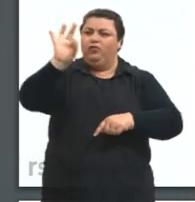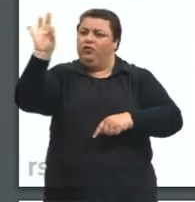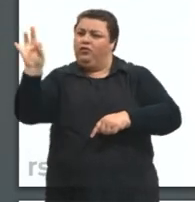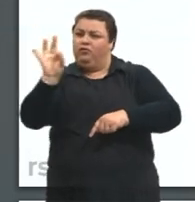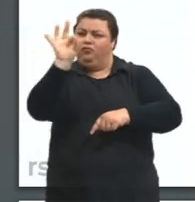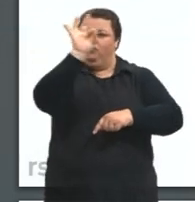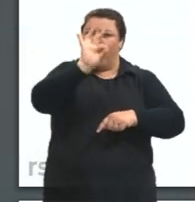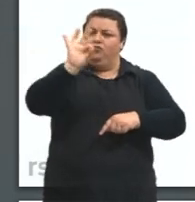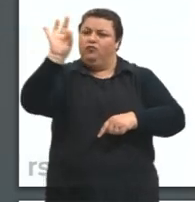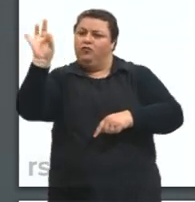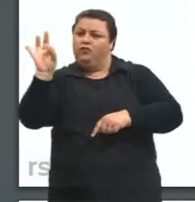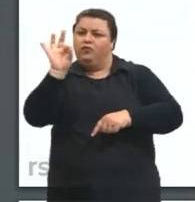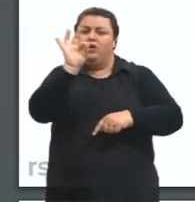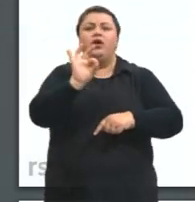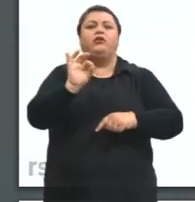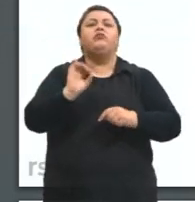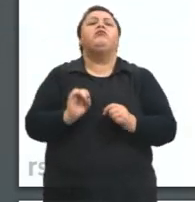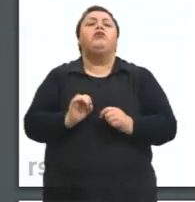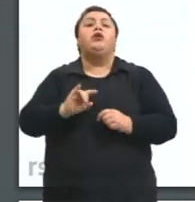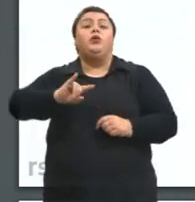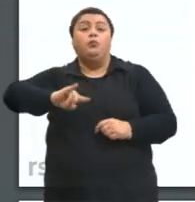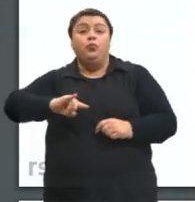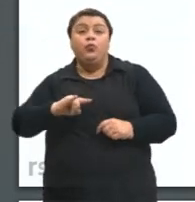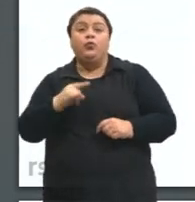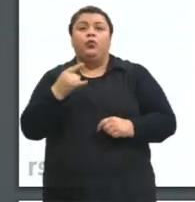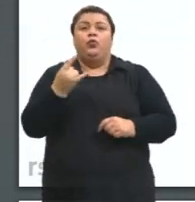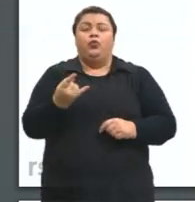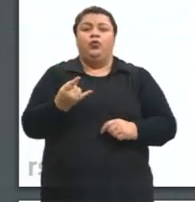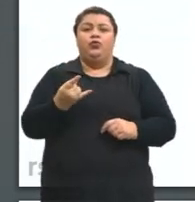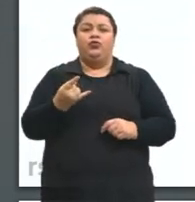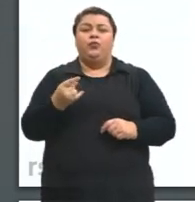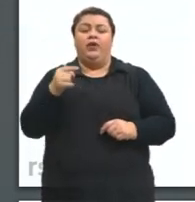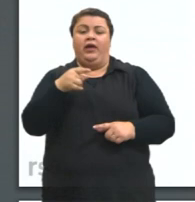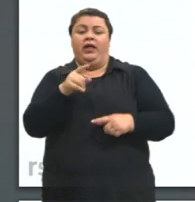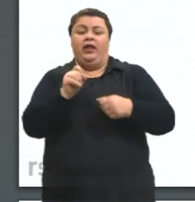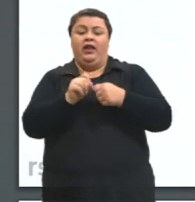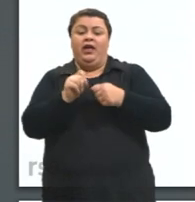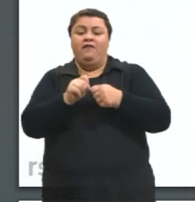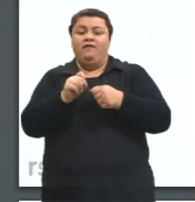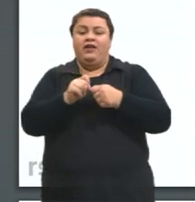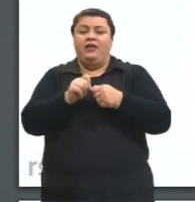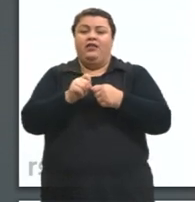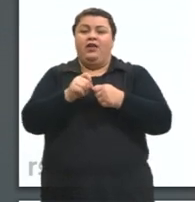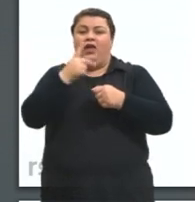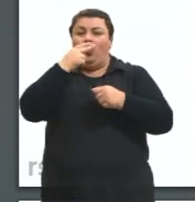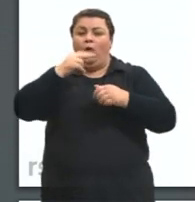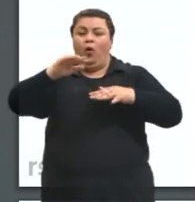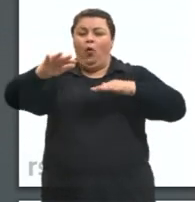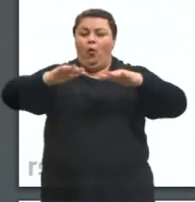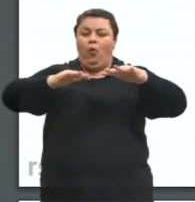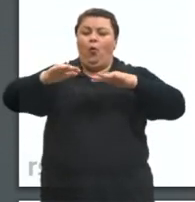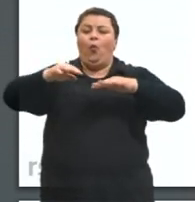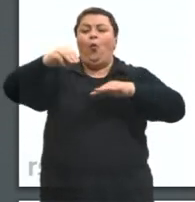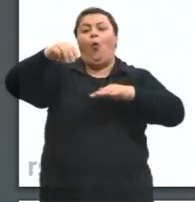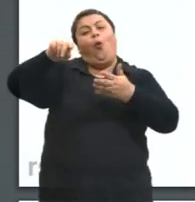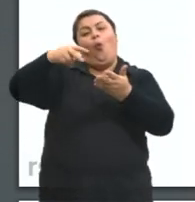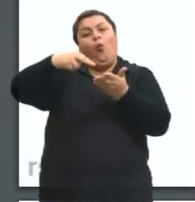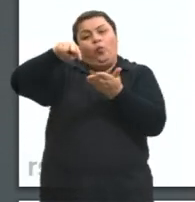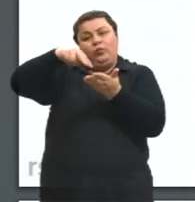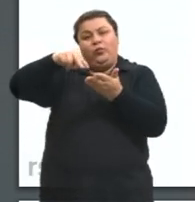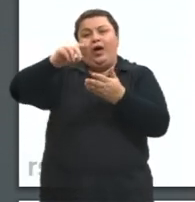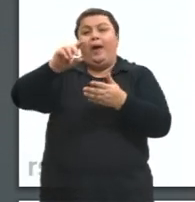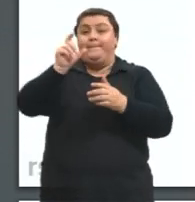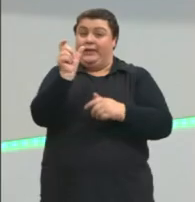ser decomposta. E, por fim, ela é executada através de danças, não vocal. E aqui eu